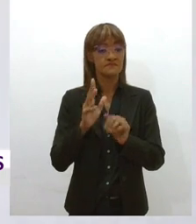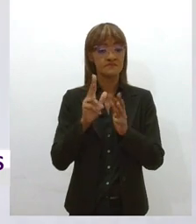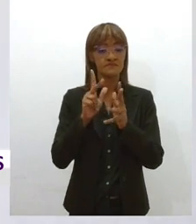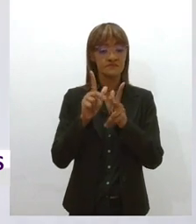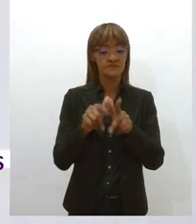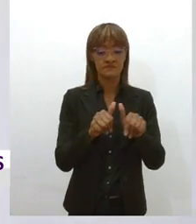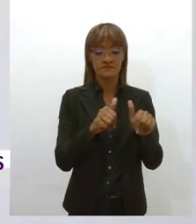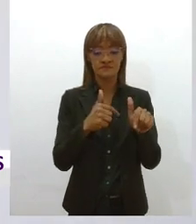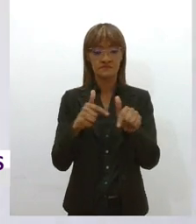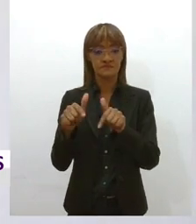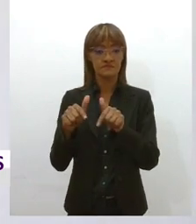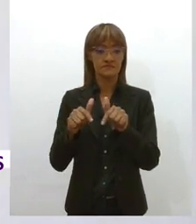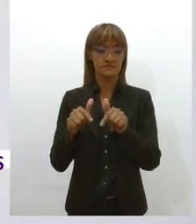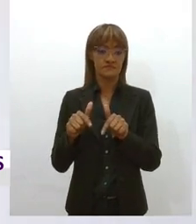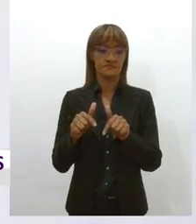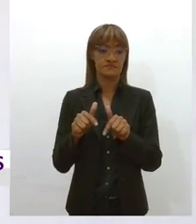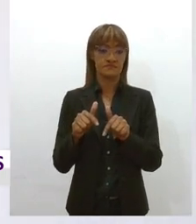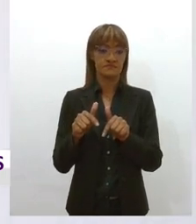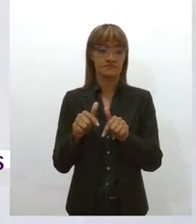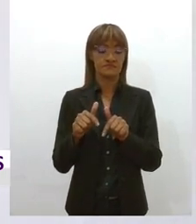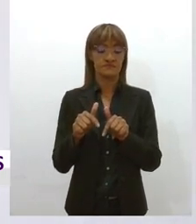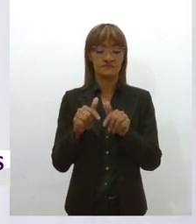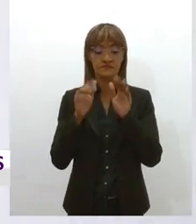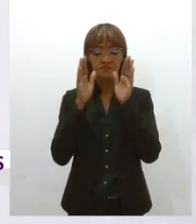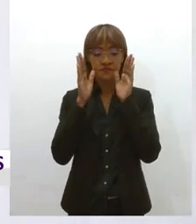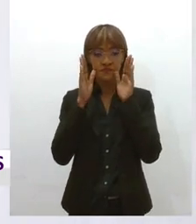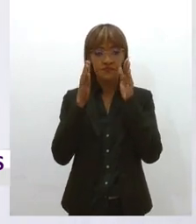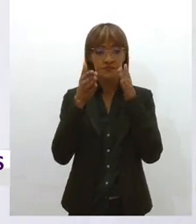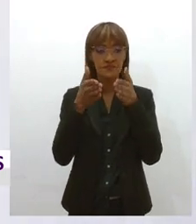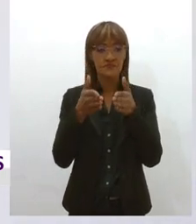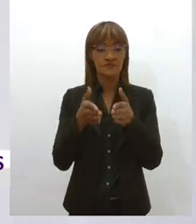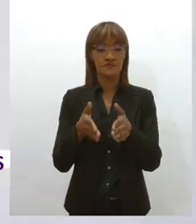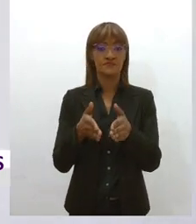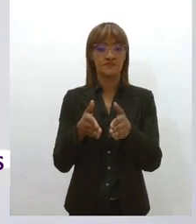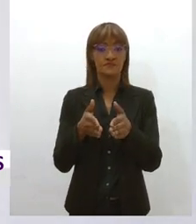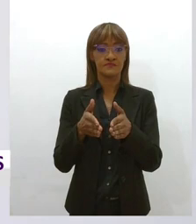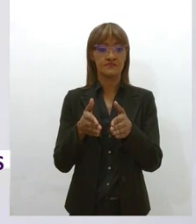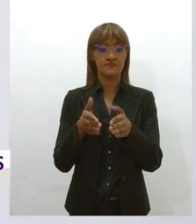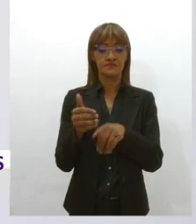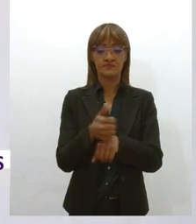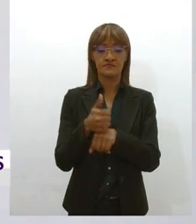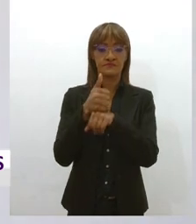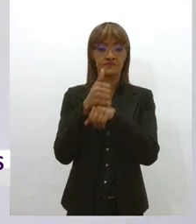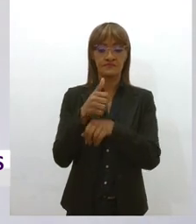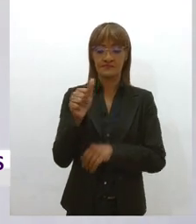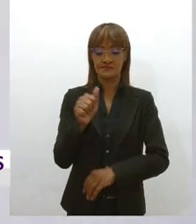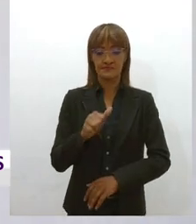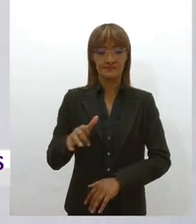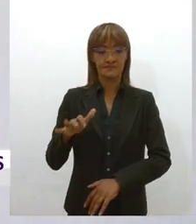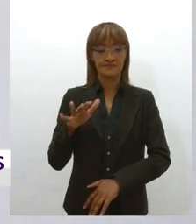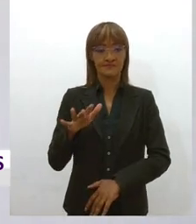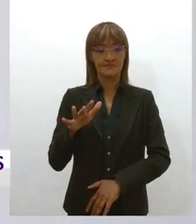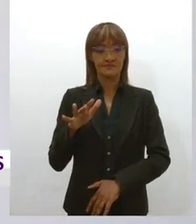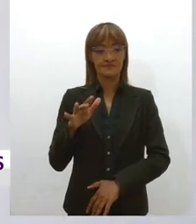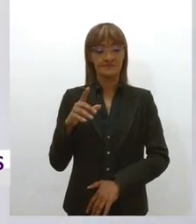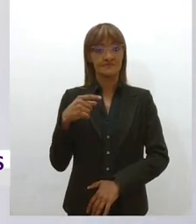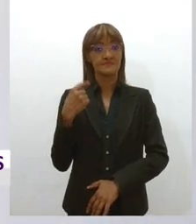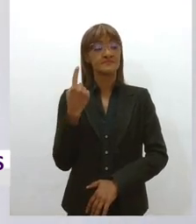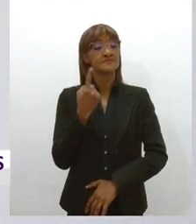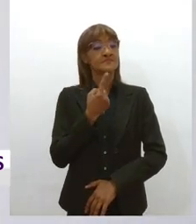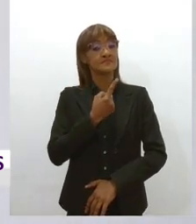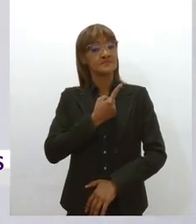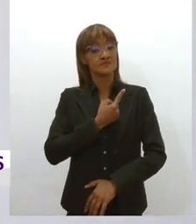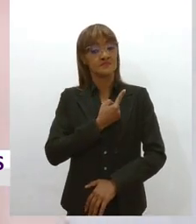particularmente atingindo as assistentes sociais, né, e eu digo lá, porque uma